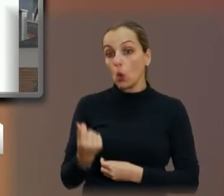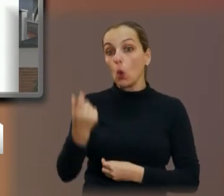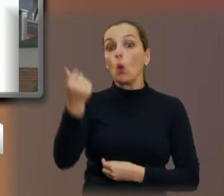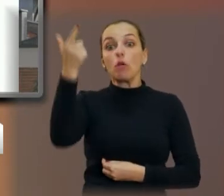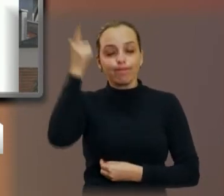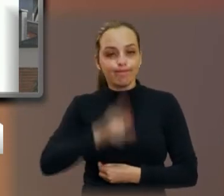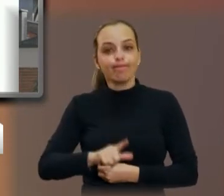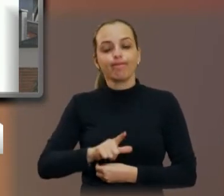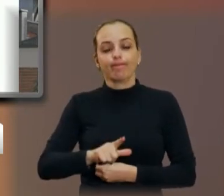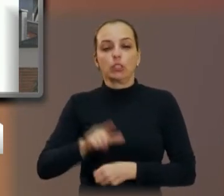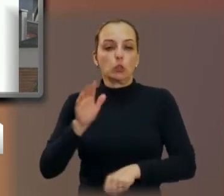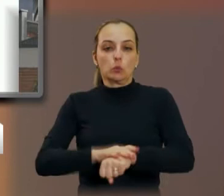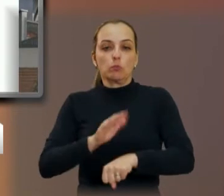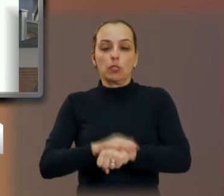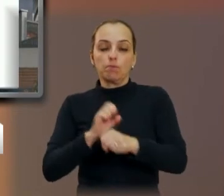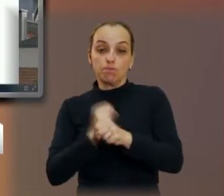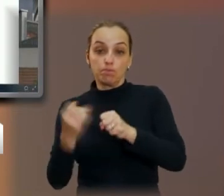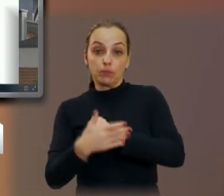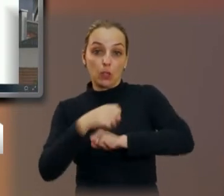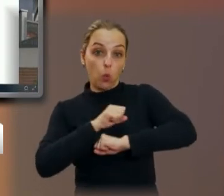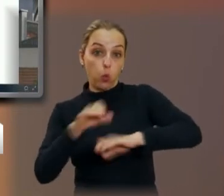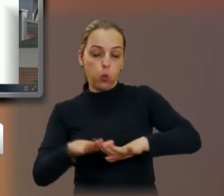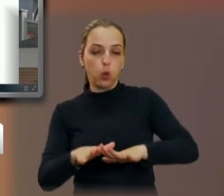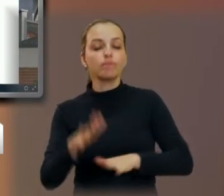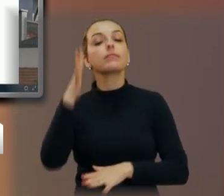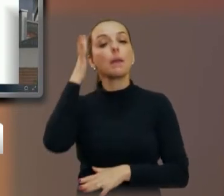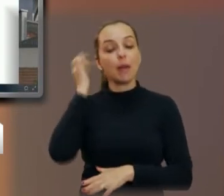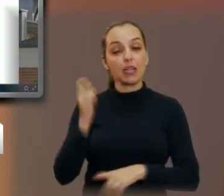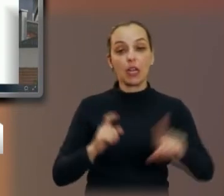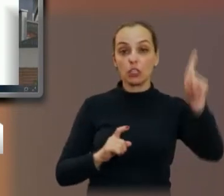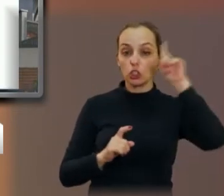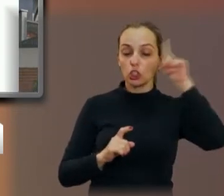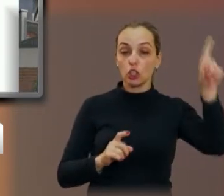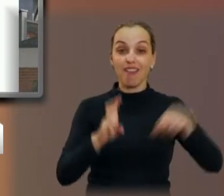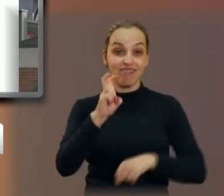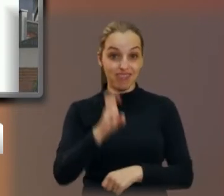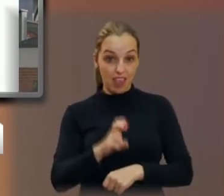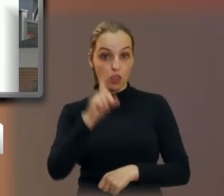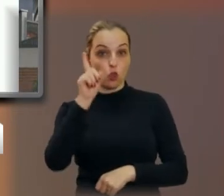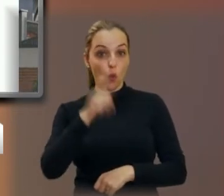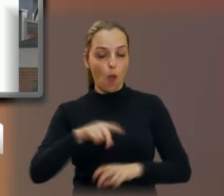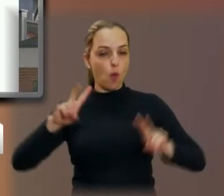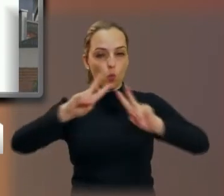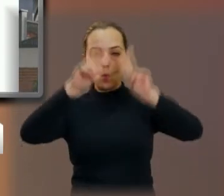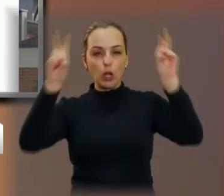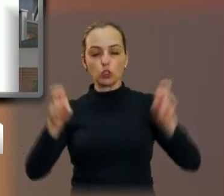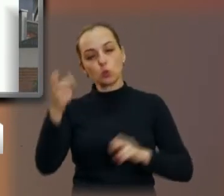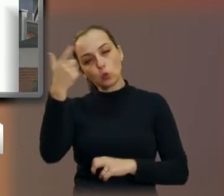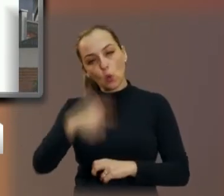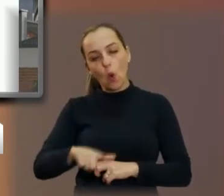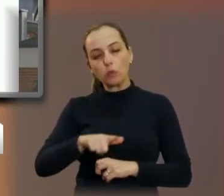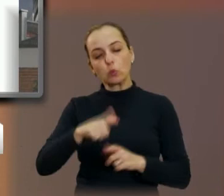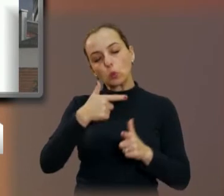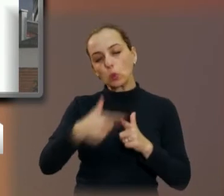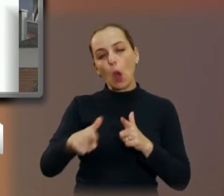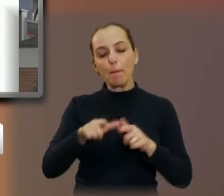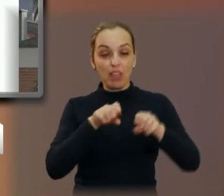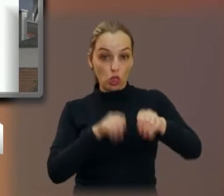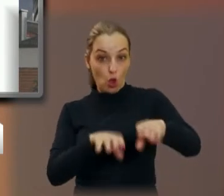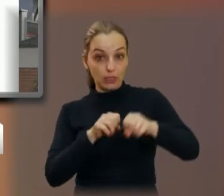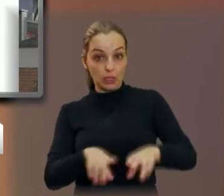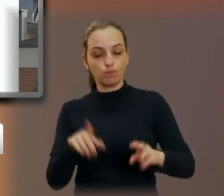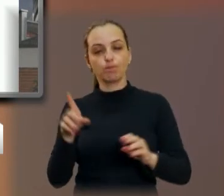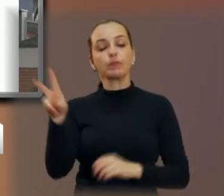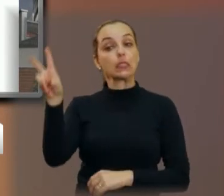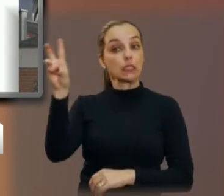Amanhã, quarta-feira, dia 5, vai ser live no Instagram, Educação e Capacitação Profissional à Distância, durante a pandemia, às 20 horas. Na quinta